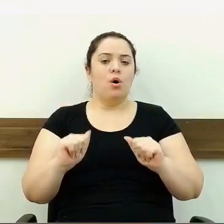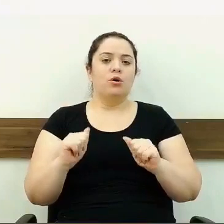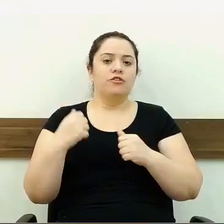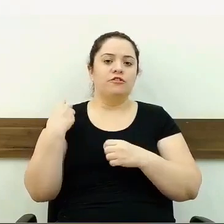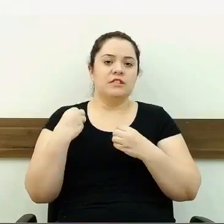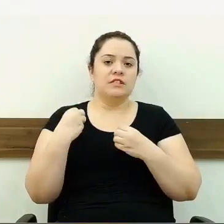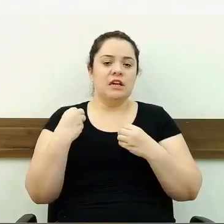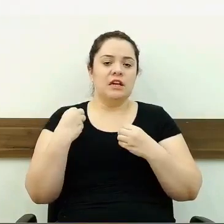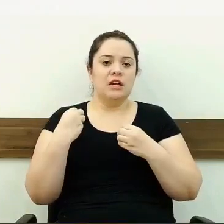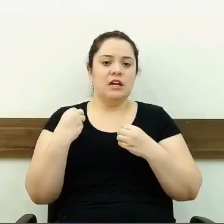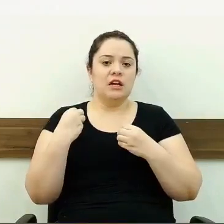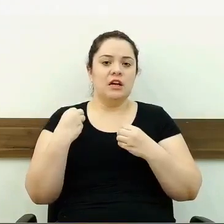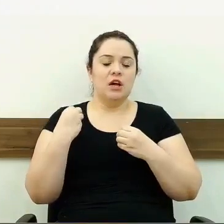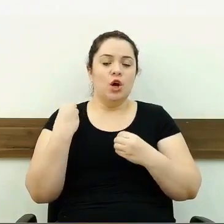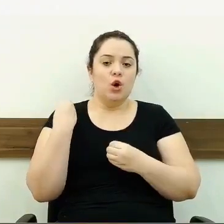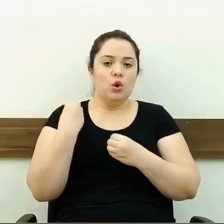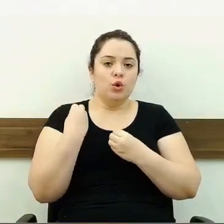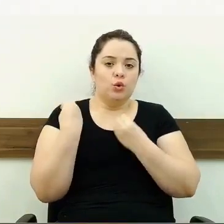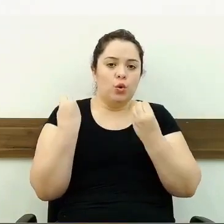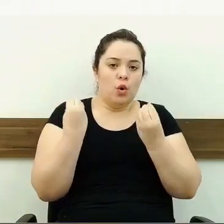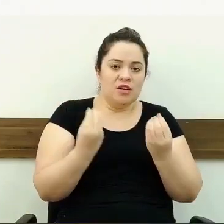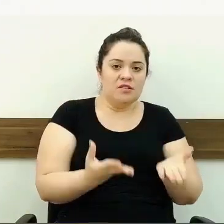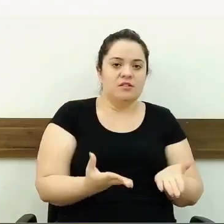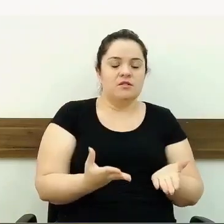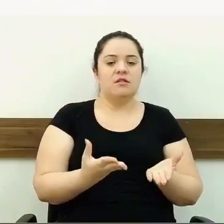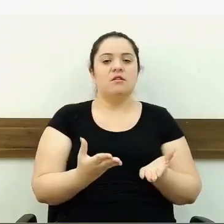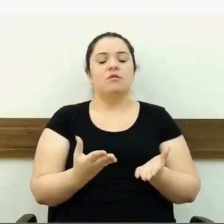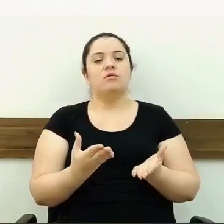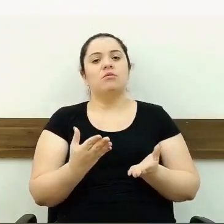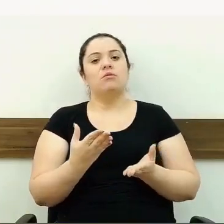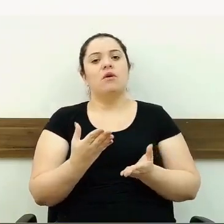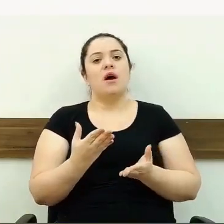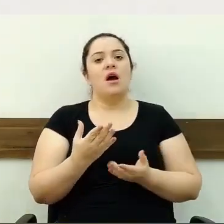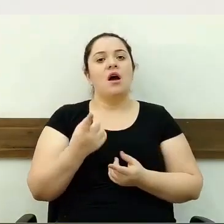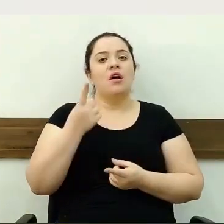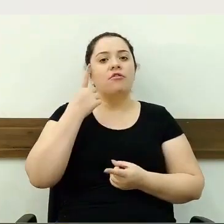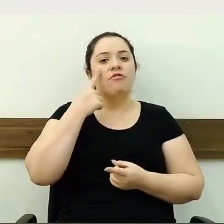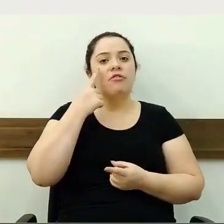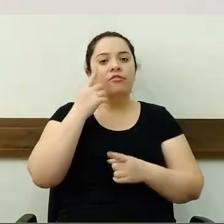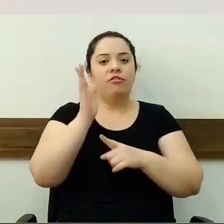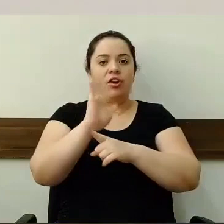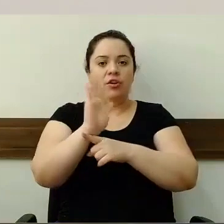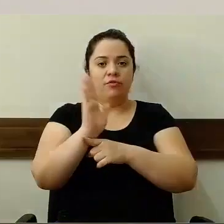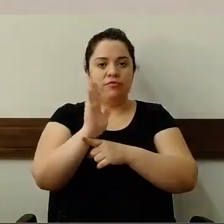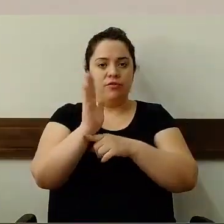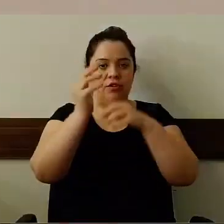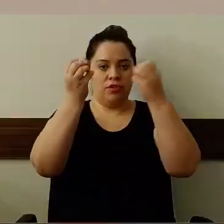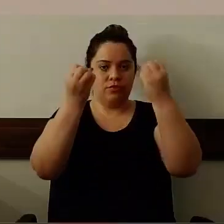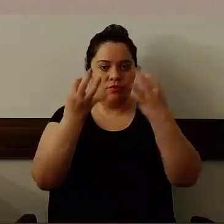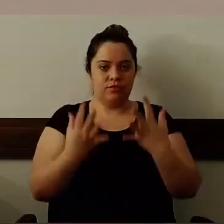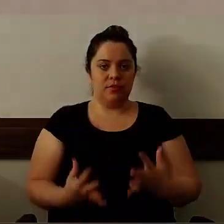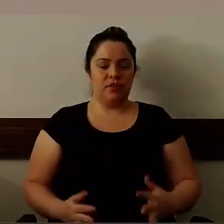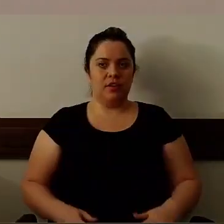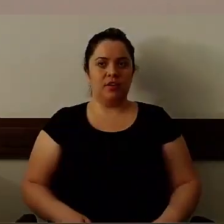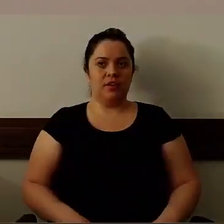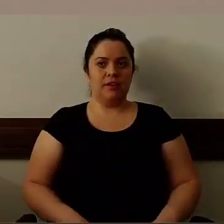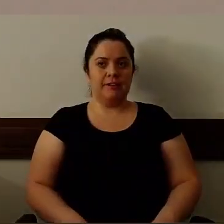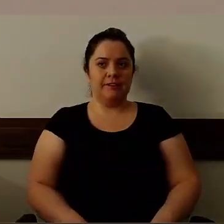seu Imposto de Renda para esse conselho. Adalto, pode colocar para nós o vídeo autoexplicativo, por favor?